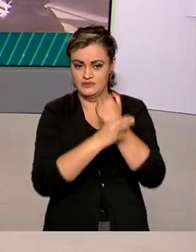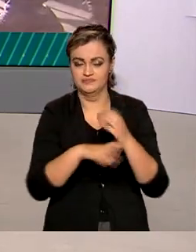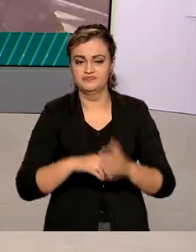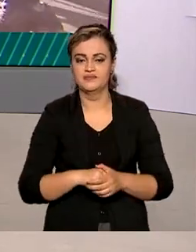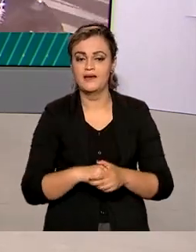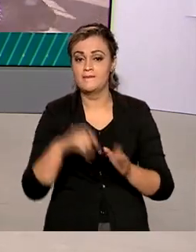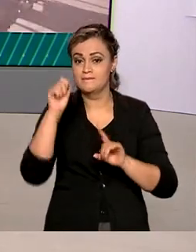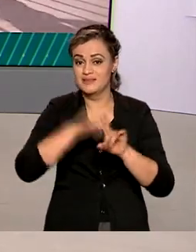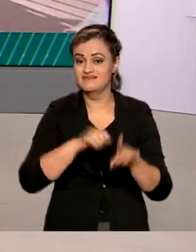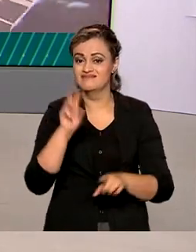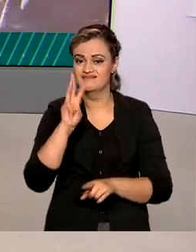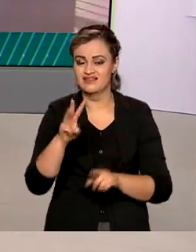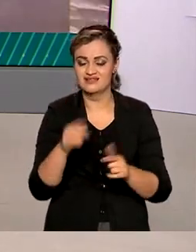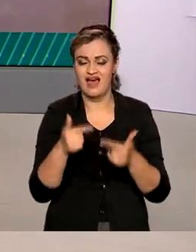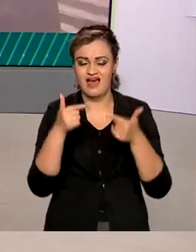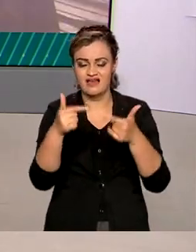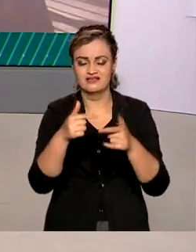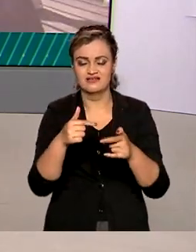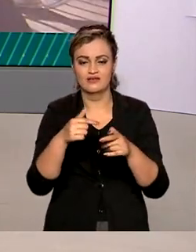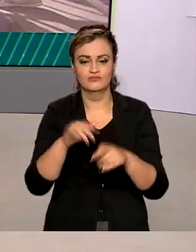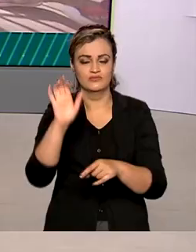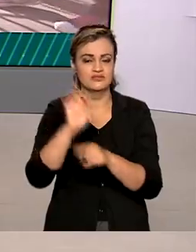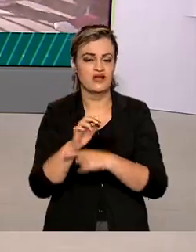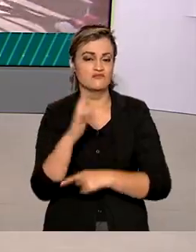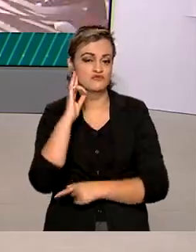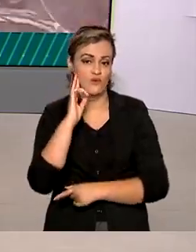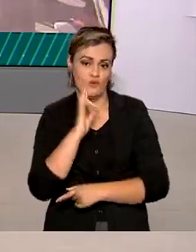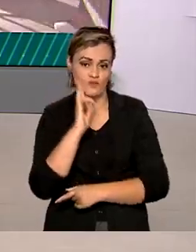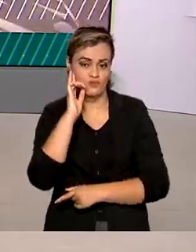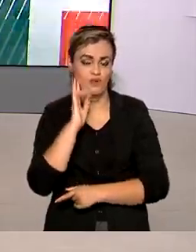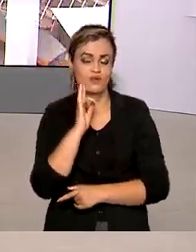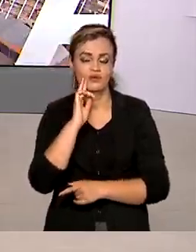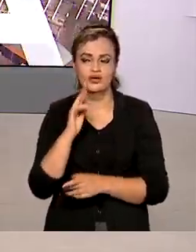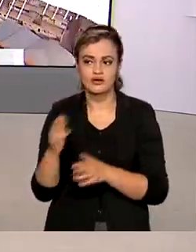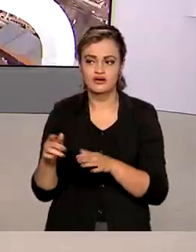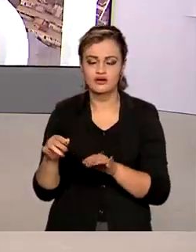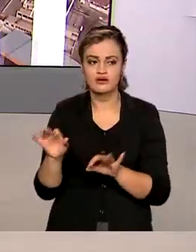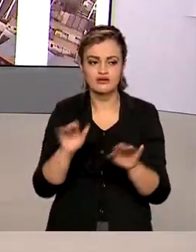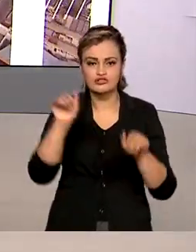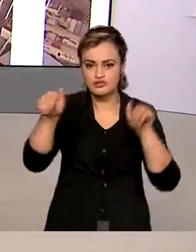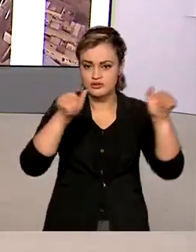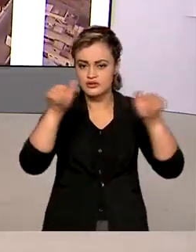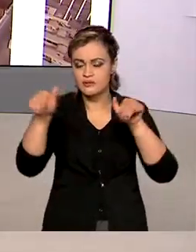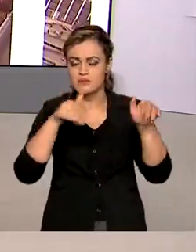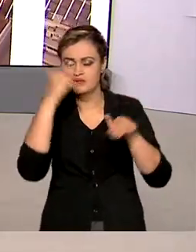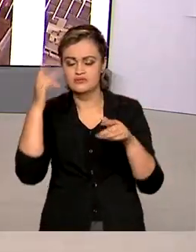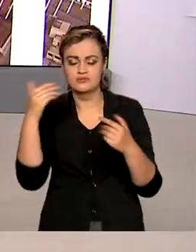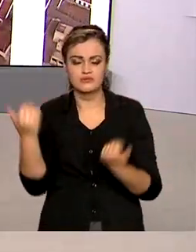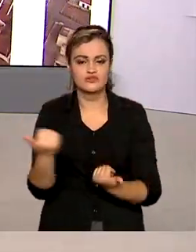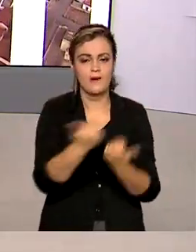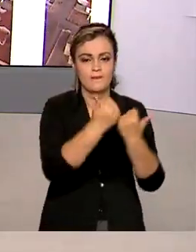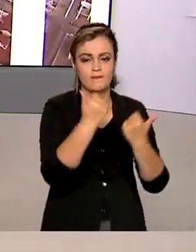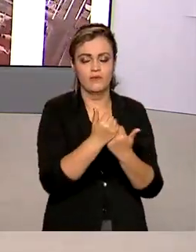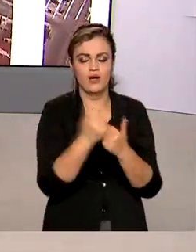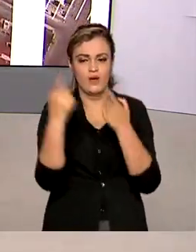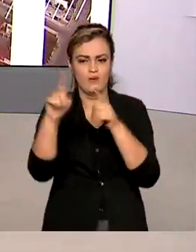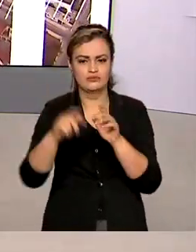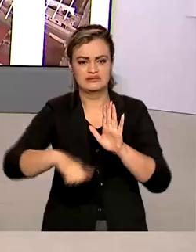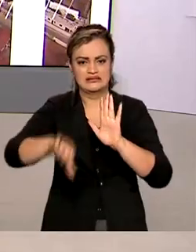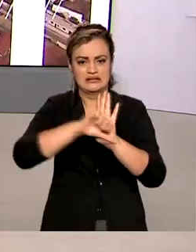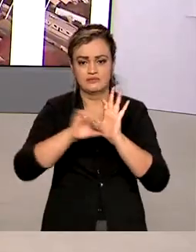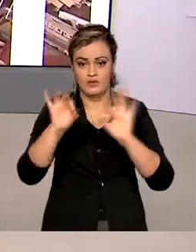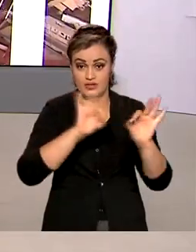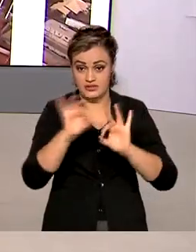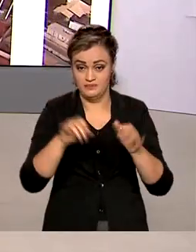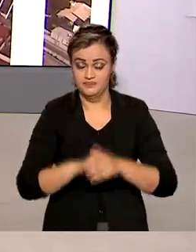três meses, a Operação Rondônia vai integrar forças federais e estaduais no combate ao crime organizado no Estado. O anúncio